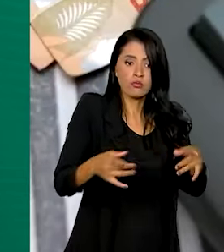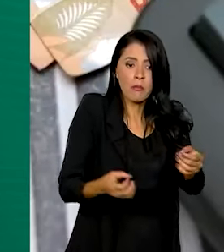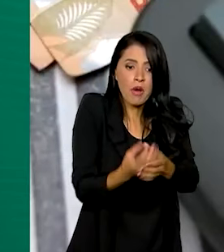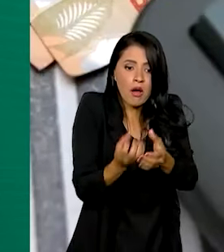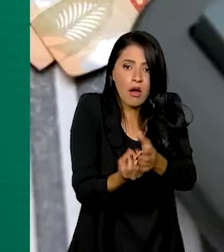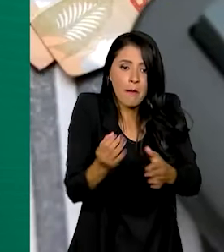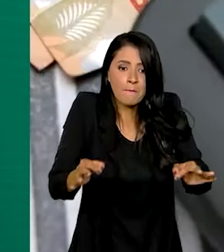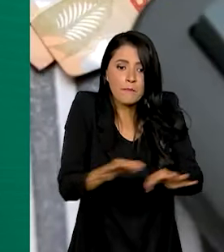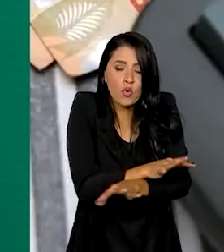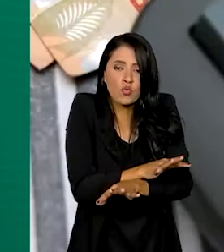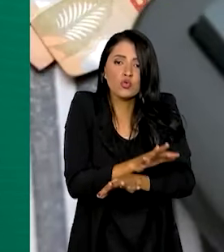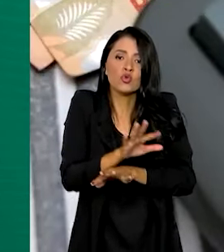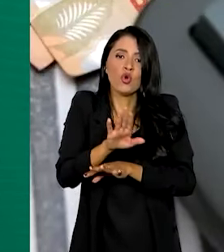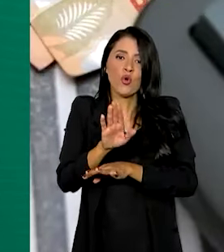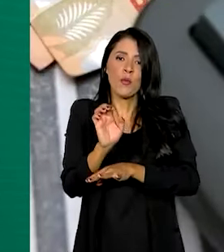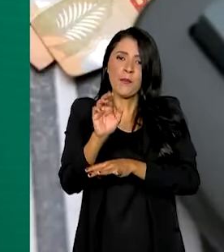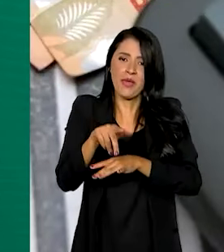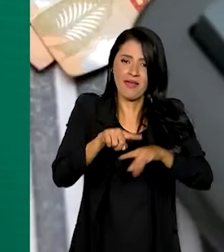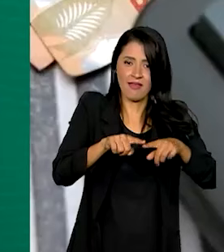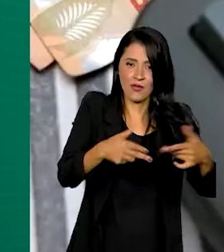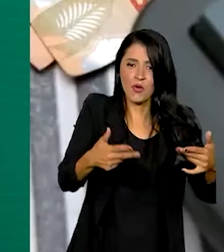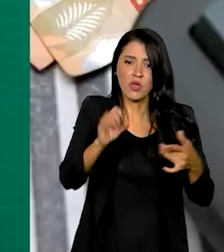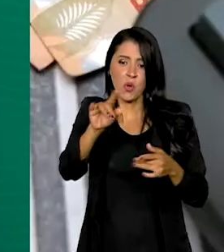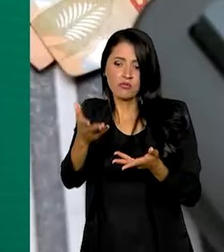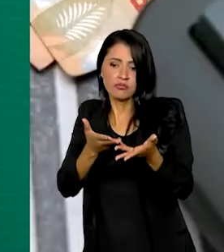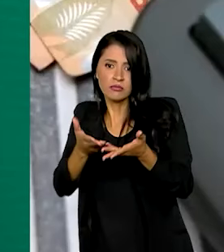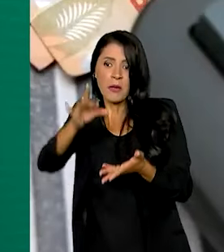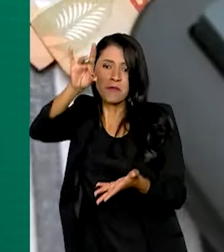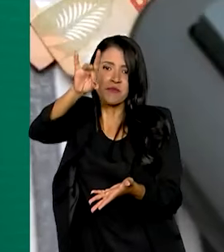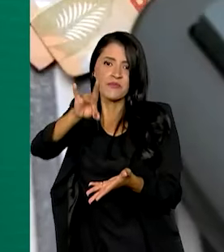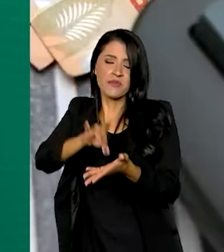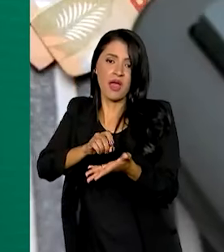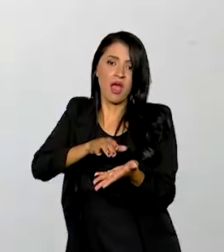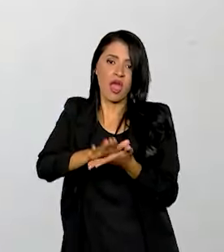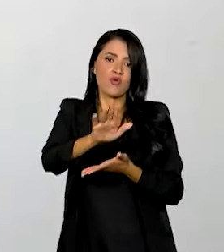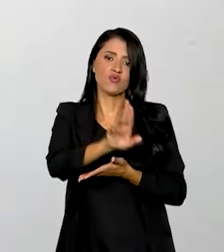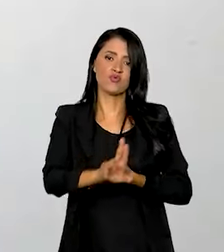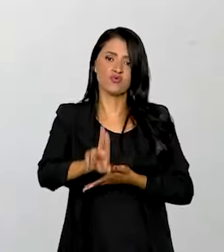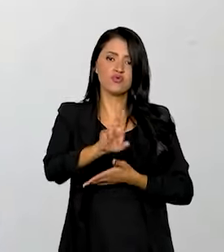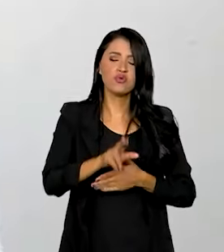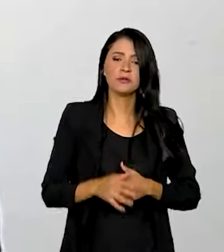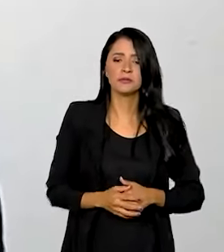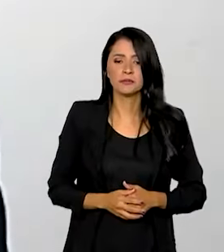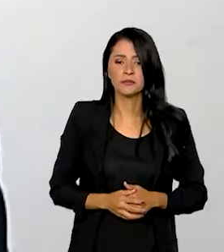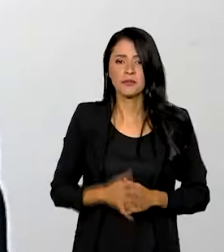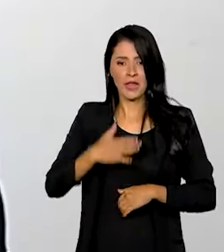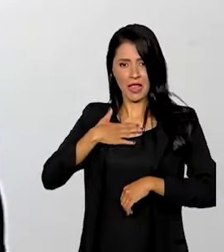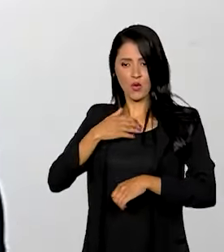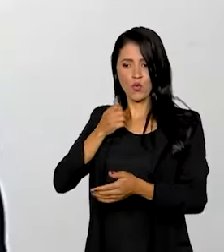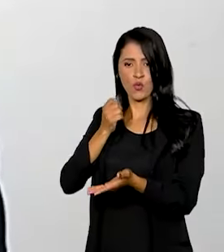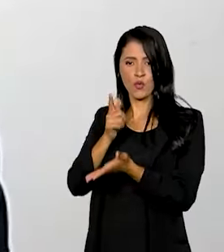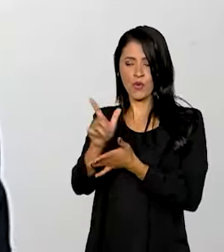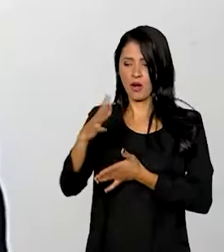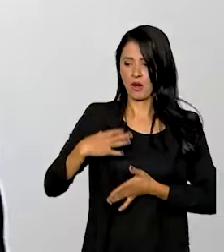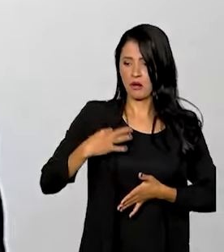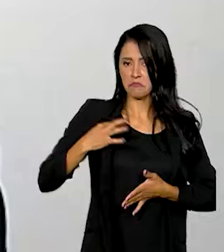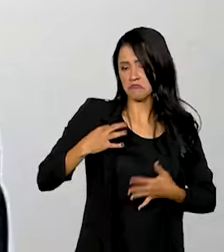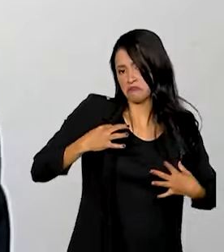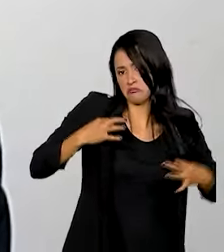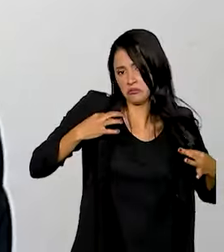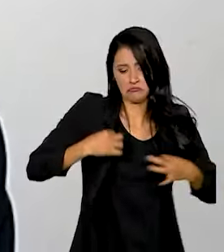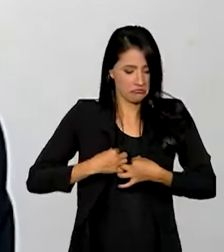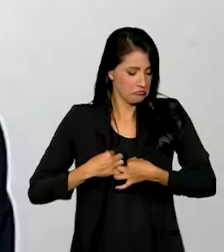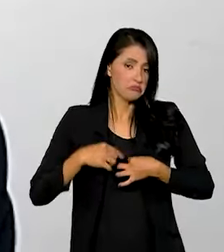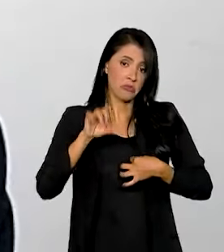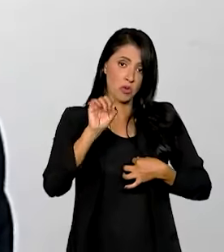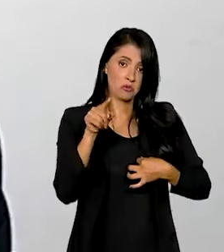no momento em que o bem ou serviço é efetivamente consumido. Quando eu comprar uma camisa ou você, vamos supor que